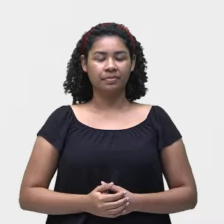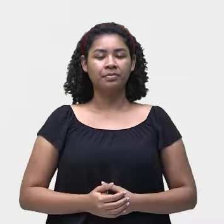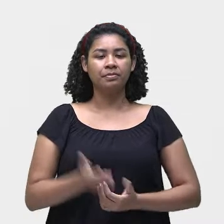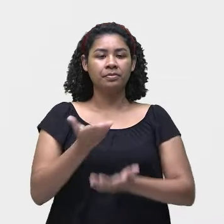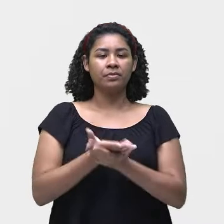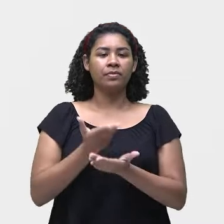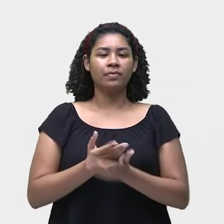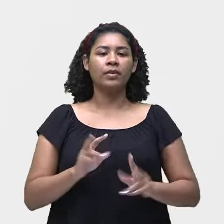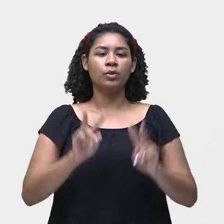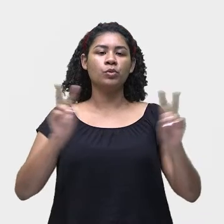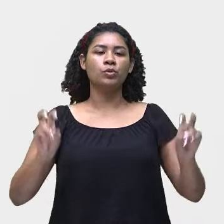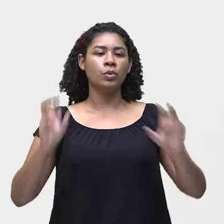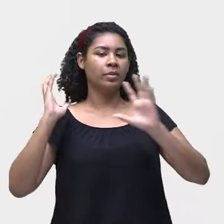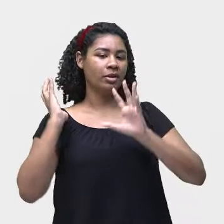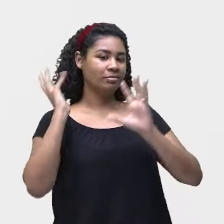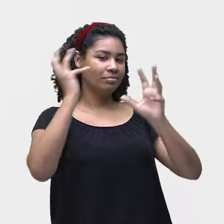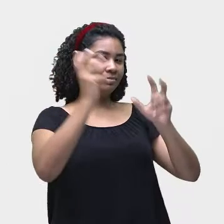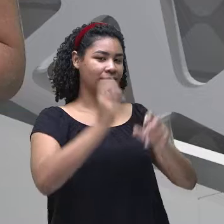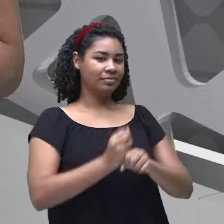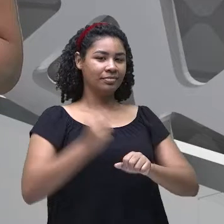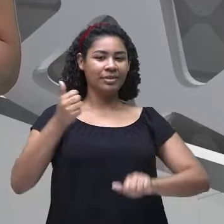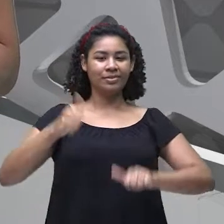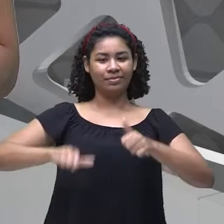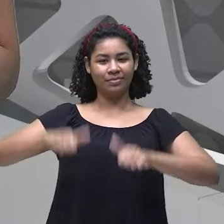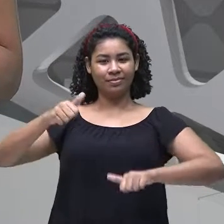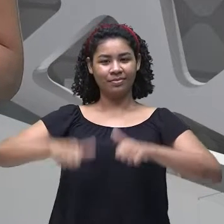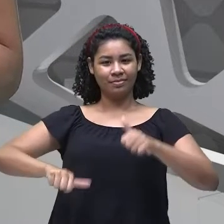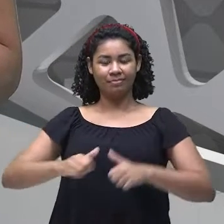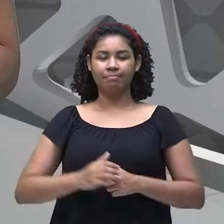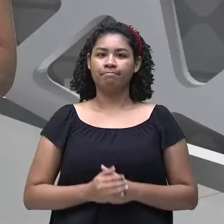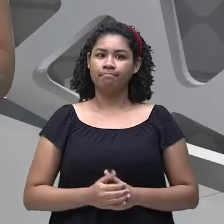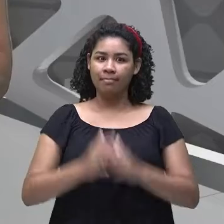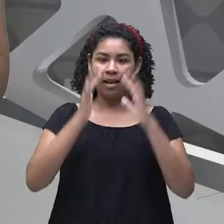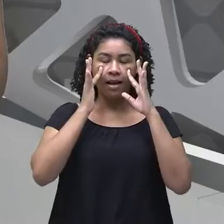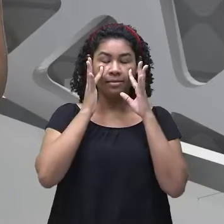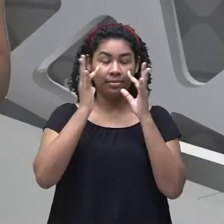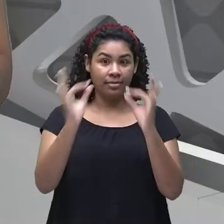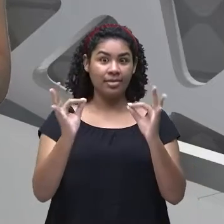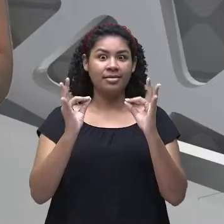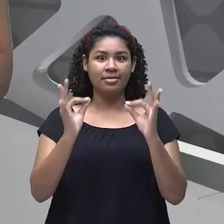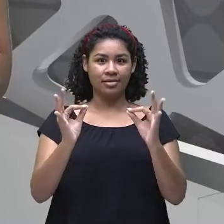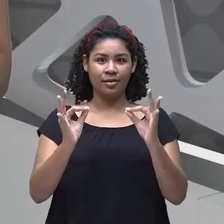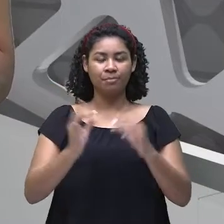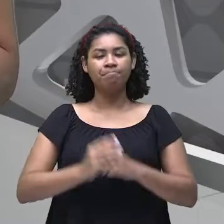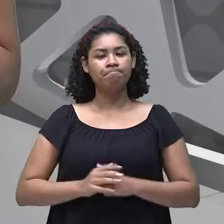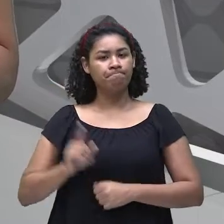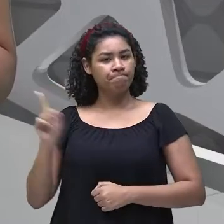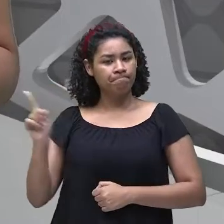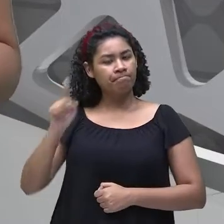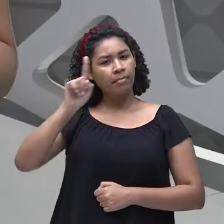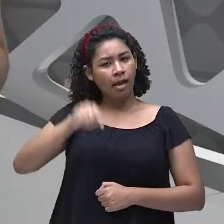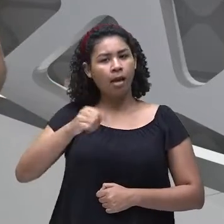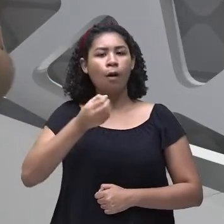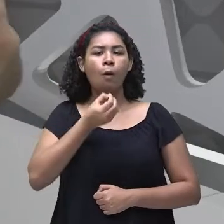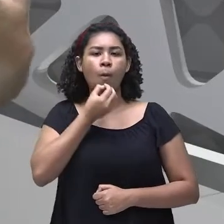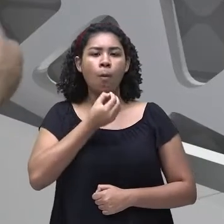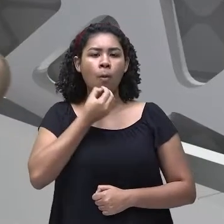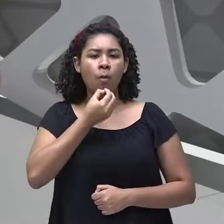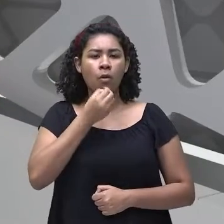revisão e avaliação. Fiquem bem atentos a tudo. É uma oportunidade de vocês